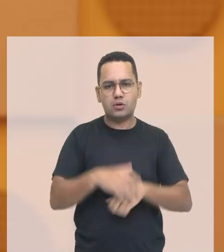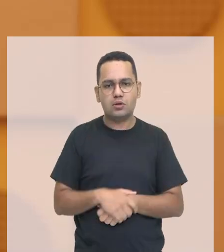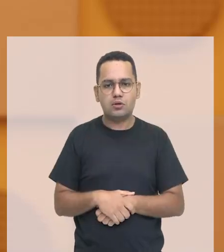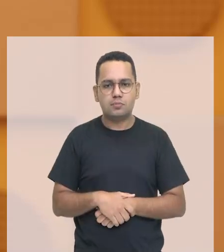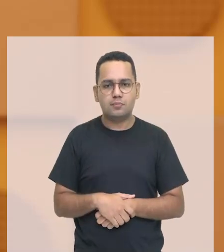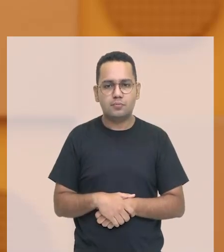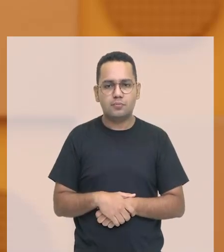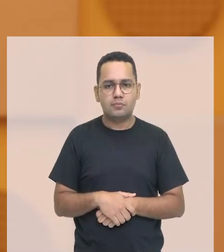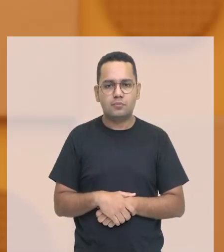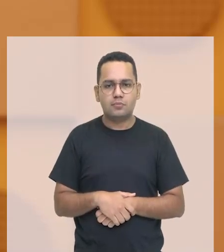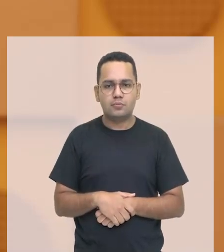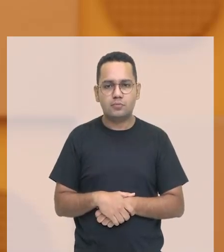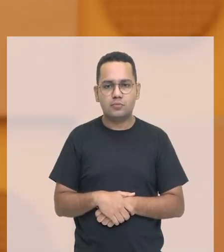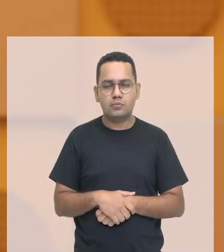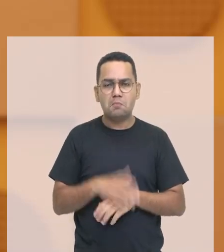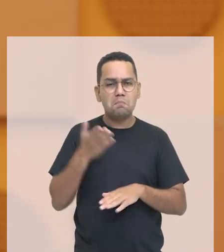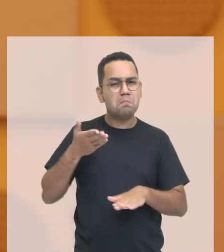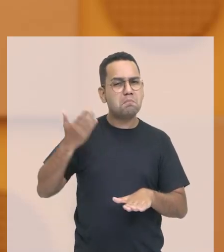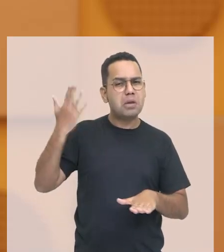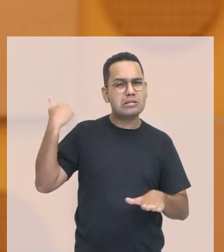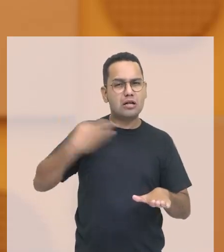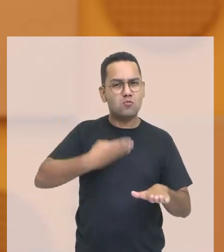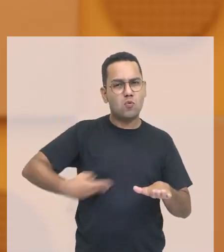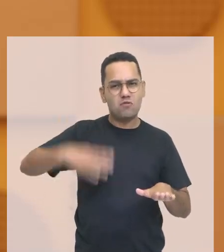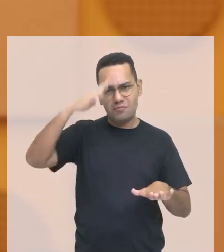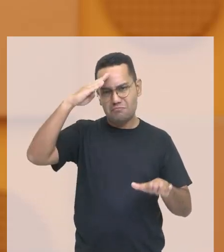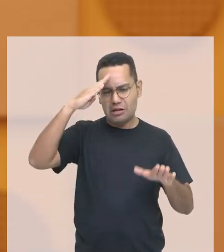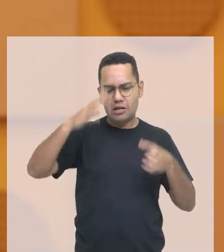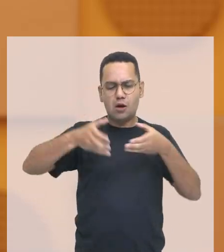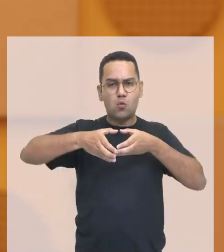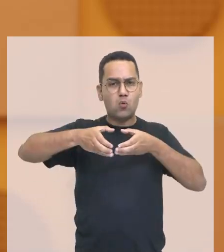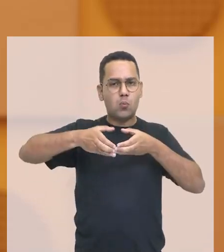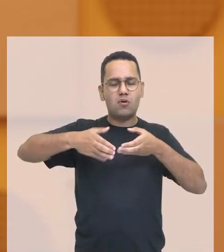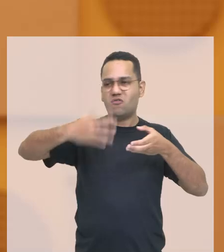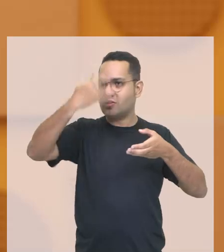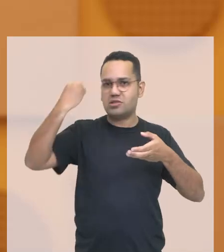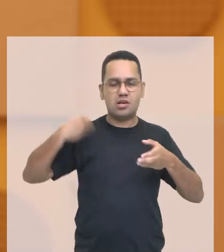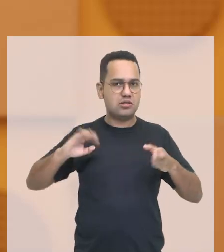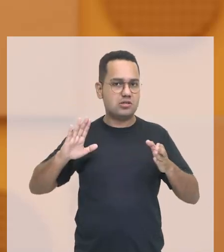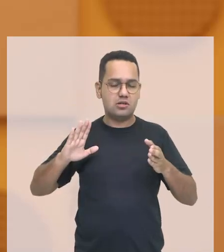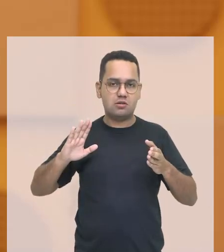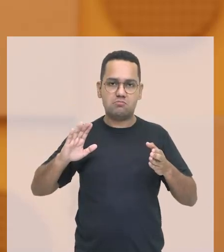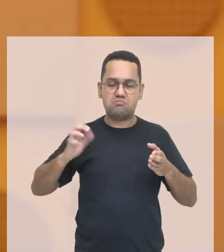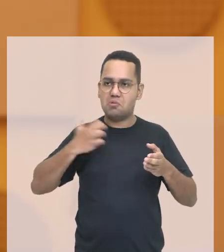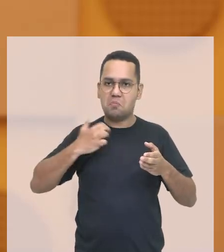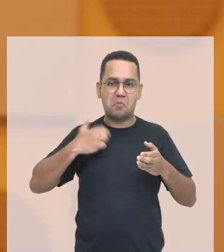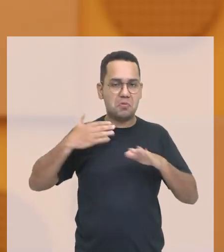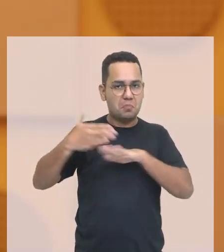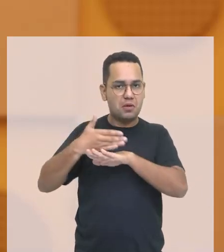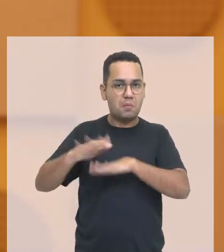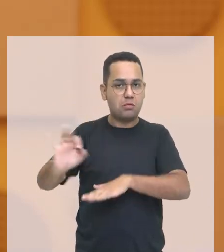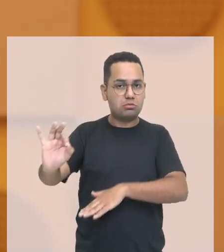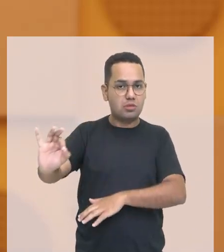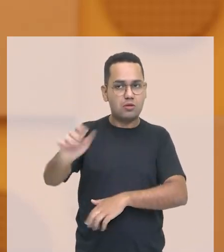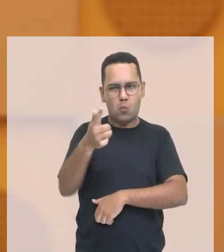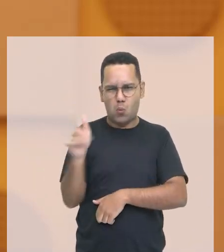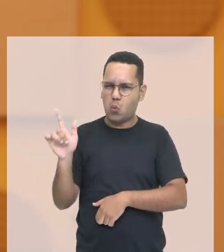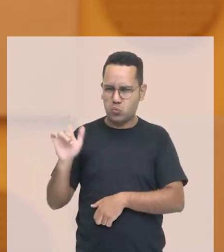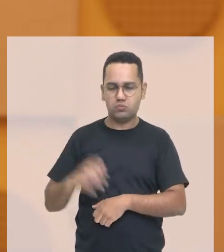grupos sociais que outrora foram marginalizados foram inclusive tirados o direito de participação da democracia e a